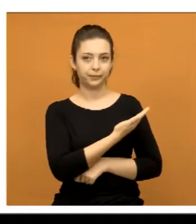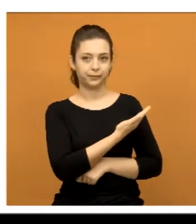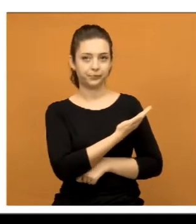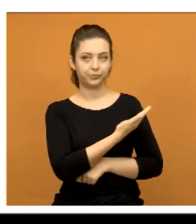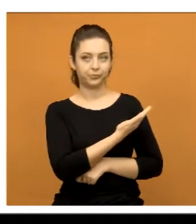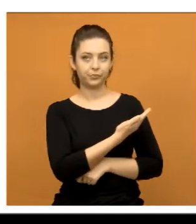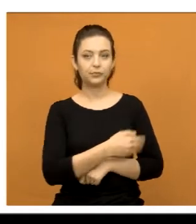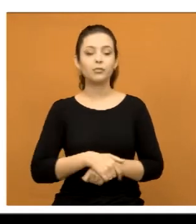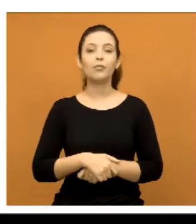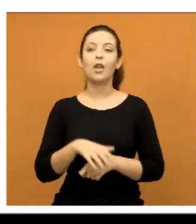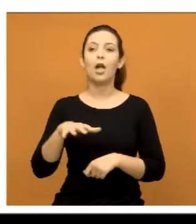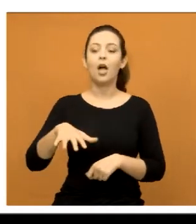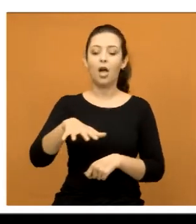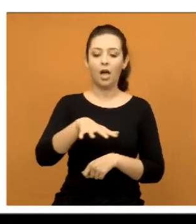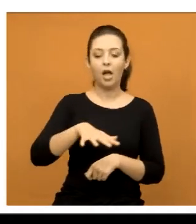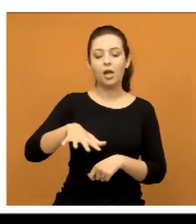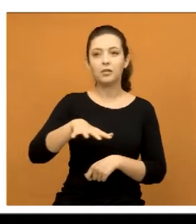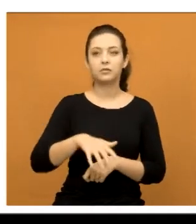Área,